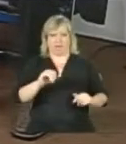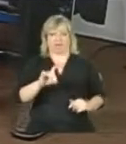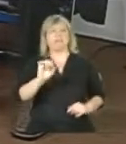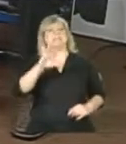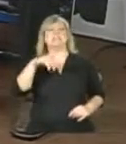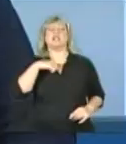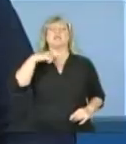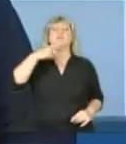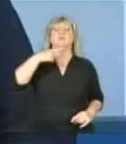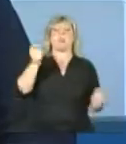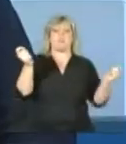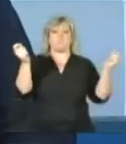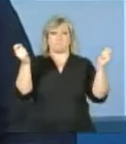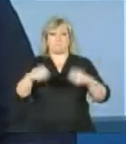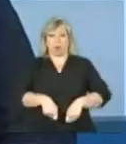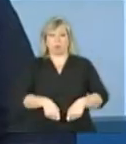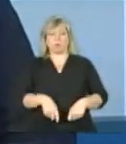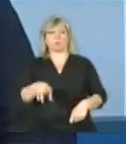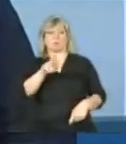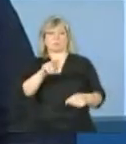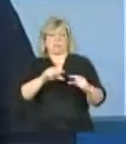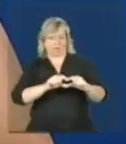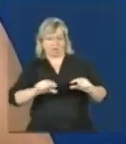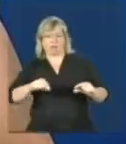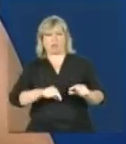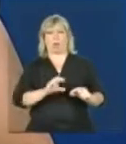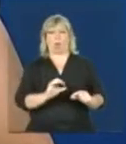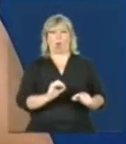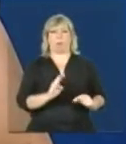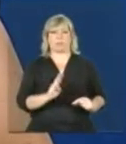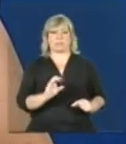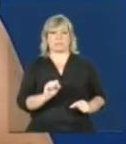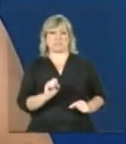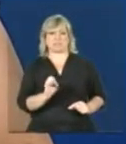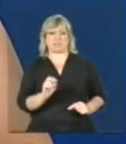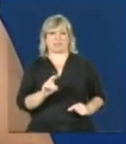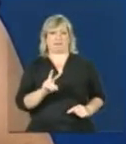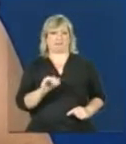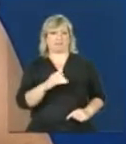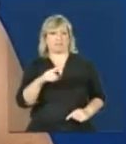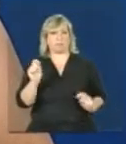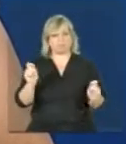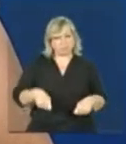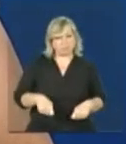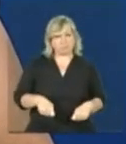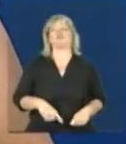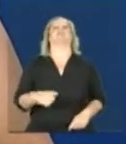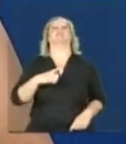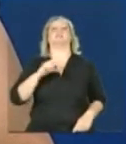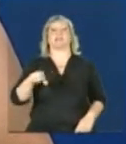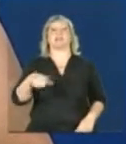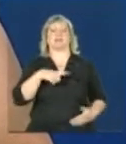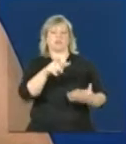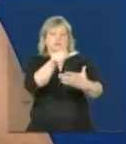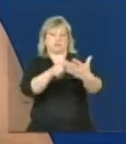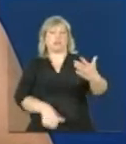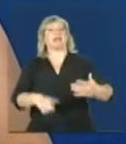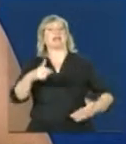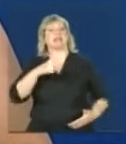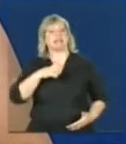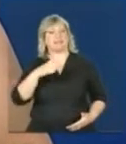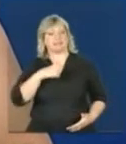dúvidas, é possível utilizar o campo de observação? Sim. O formulário, ele tem um campo de